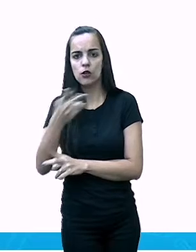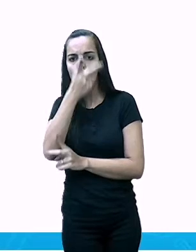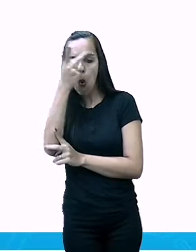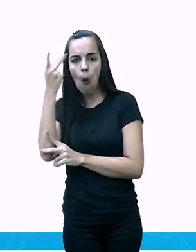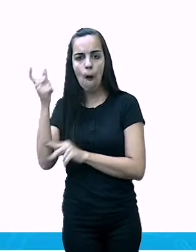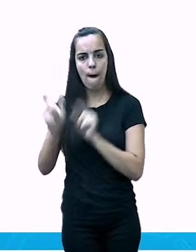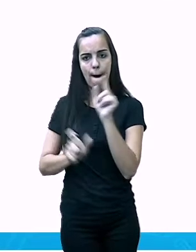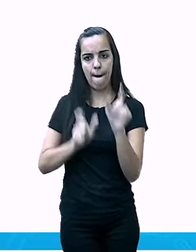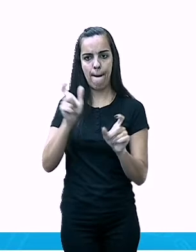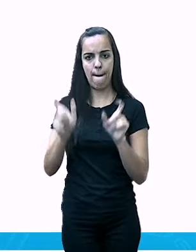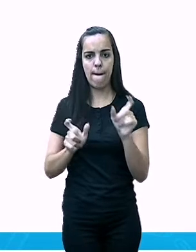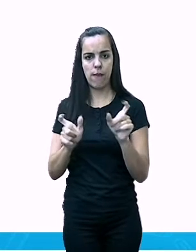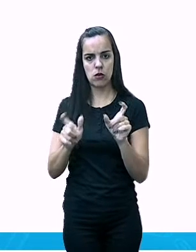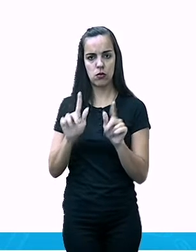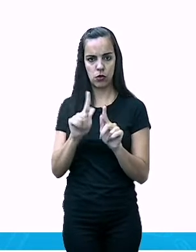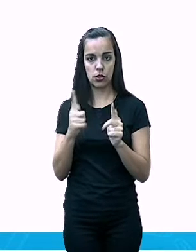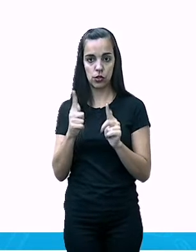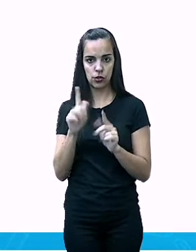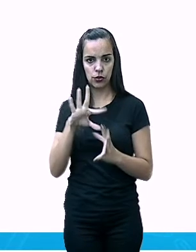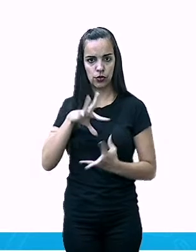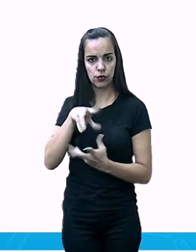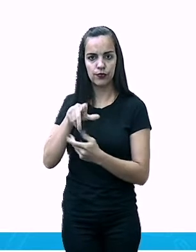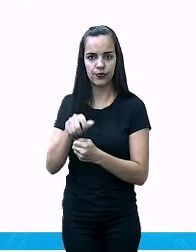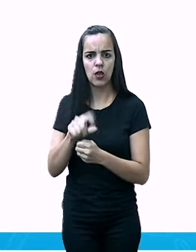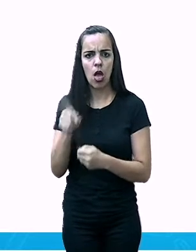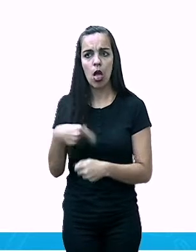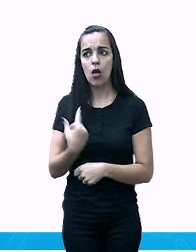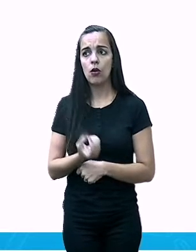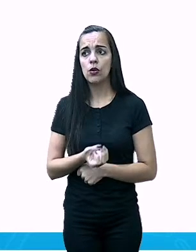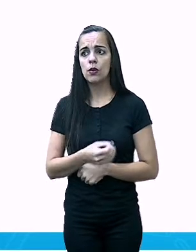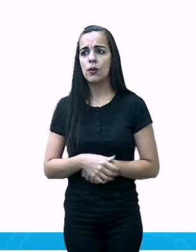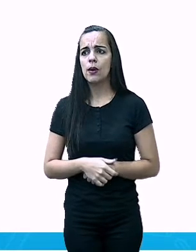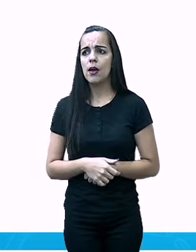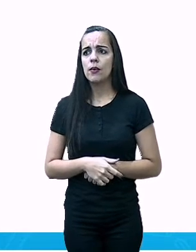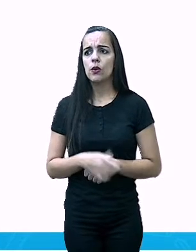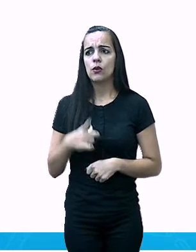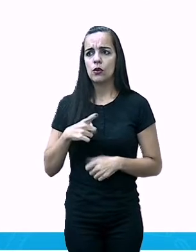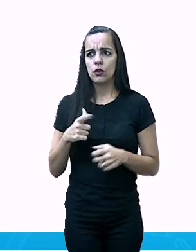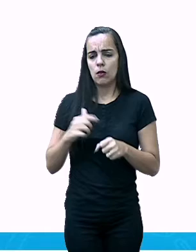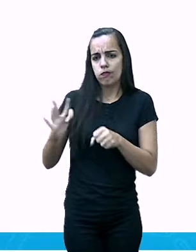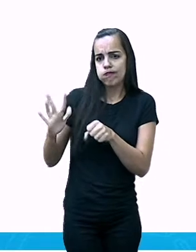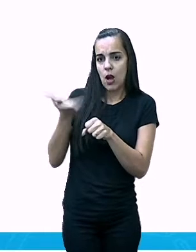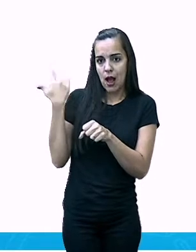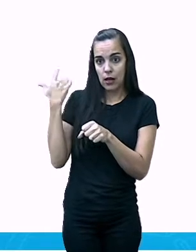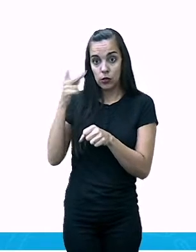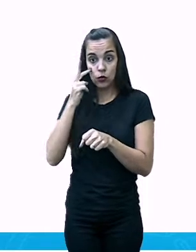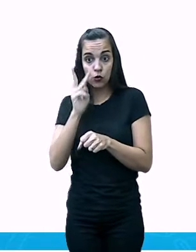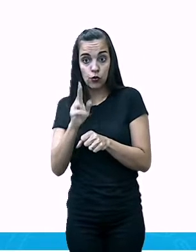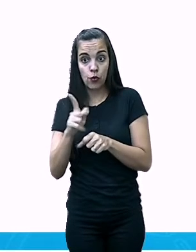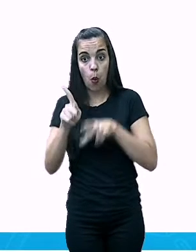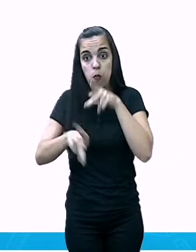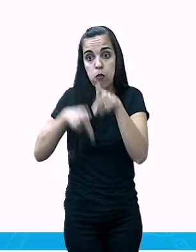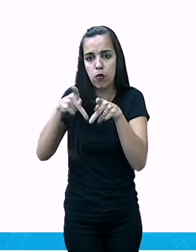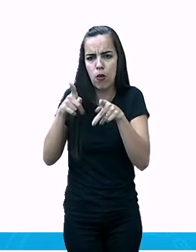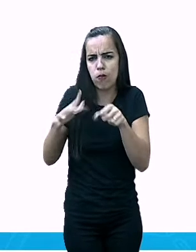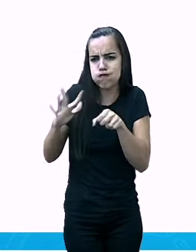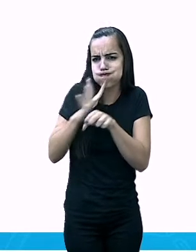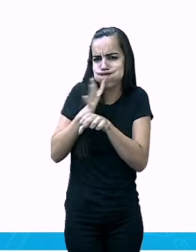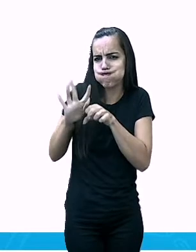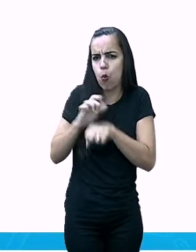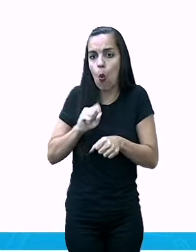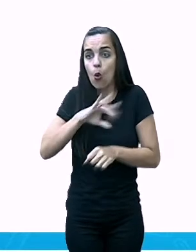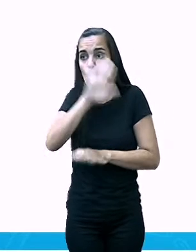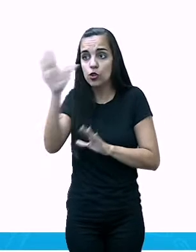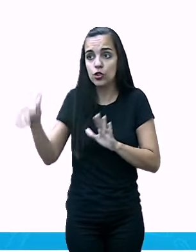É outro conceito. Primeiro, população absoluta. Todo